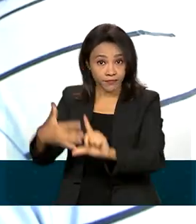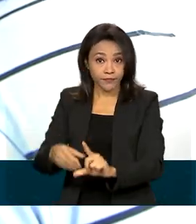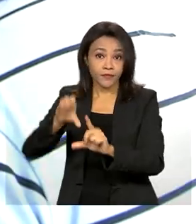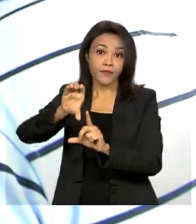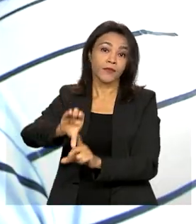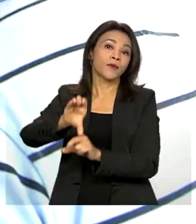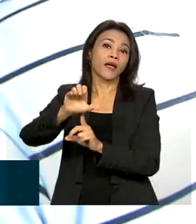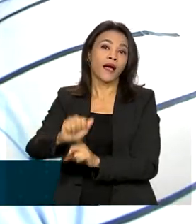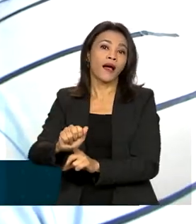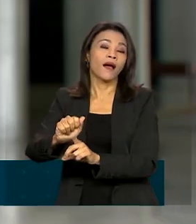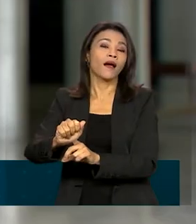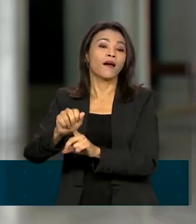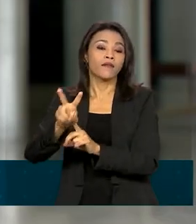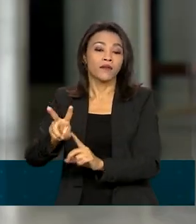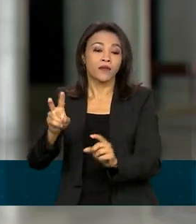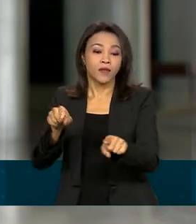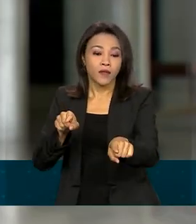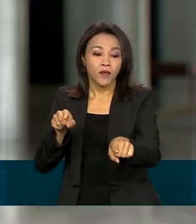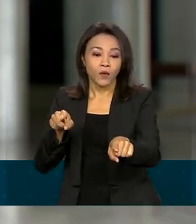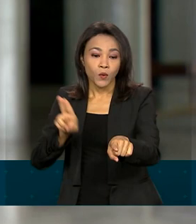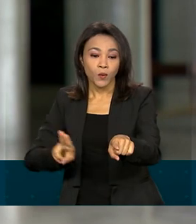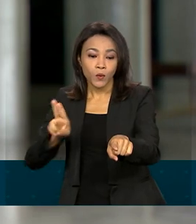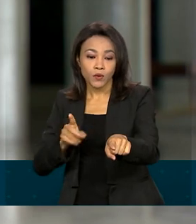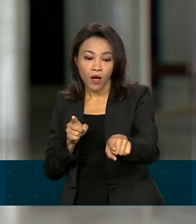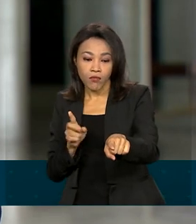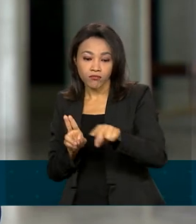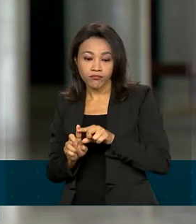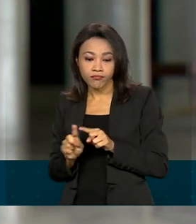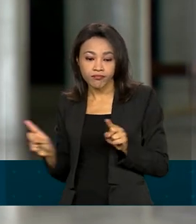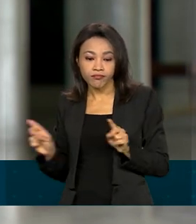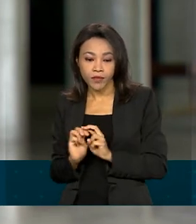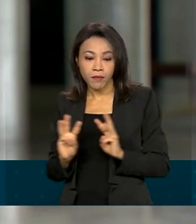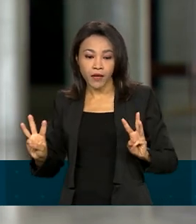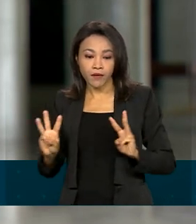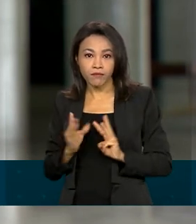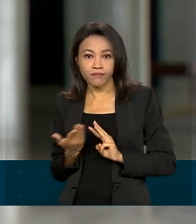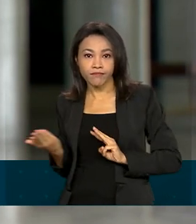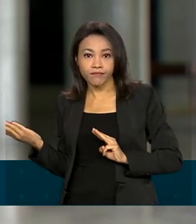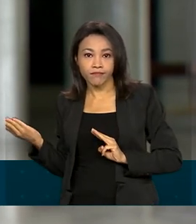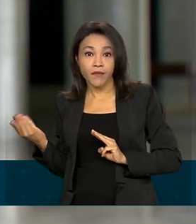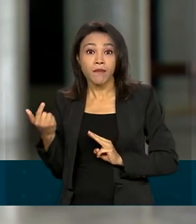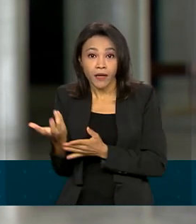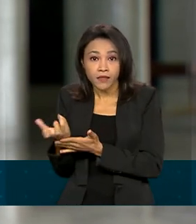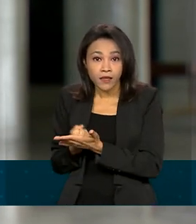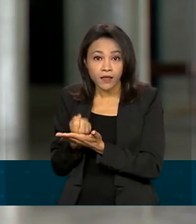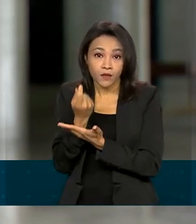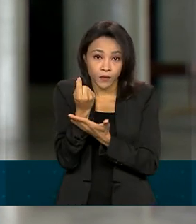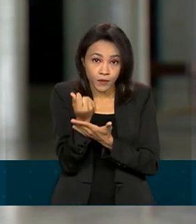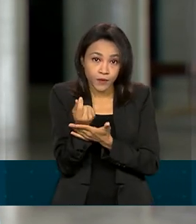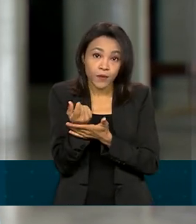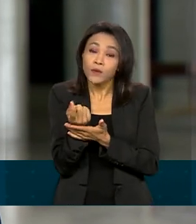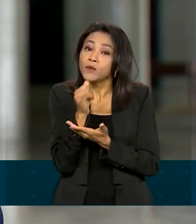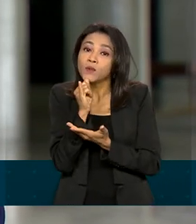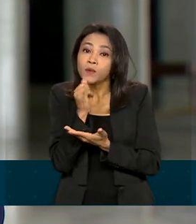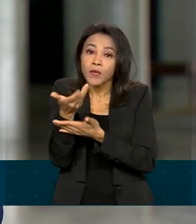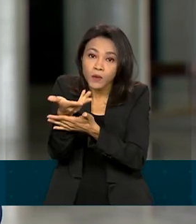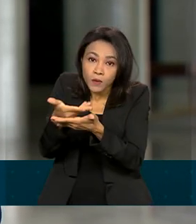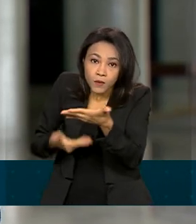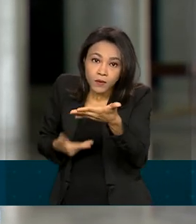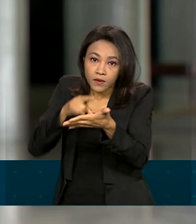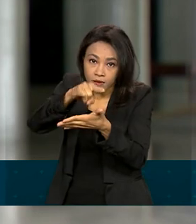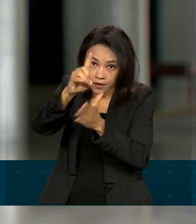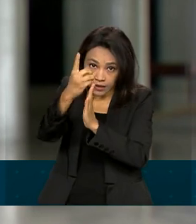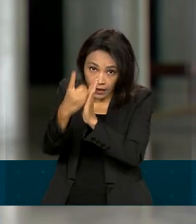.receita.fazenda.gov.br e tirar o extrato da declaração. Se por lá tiver alguma